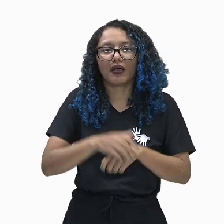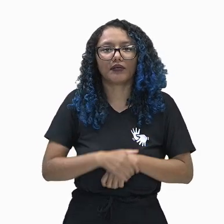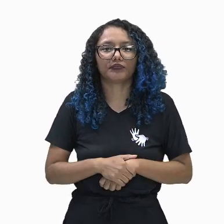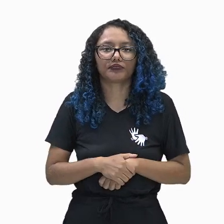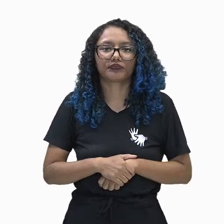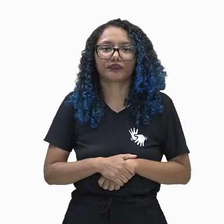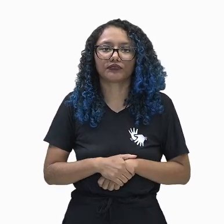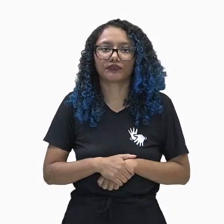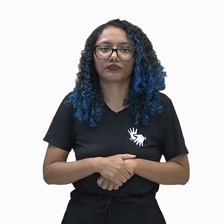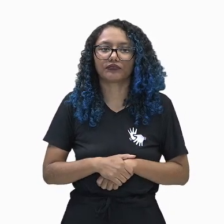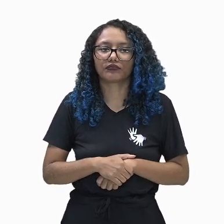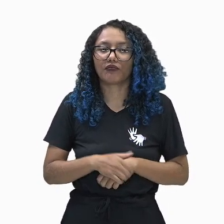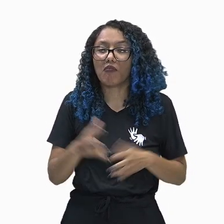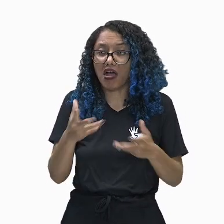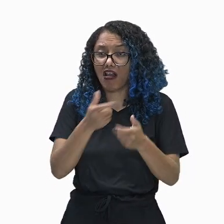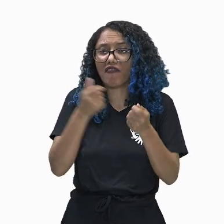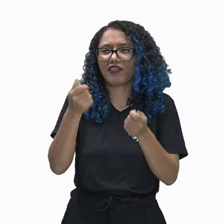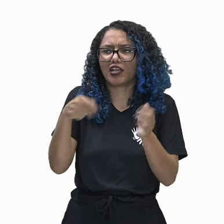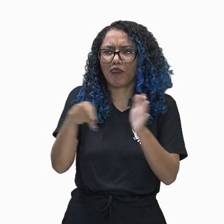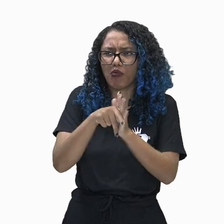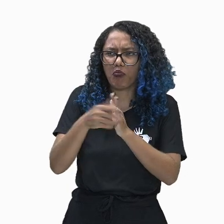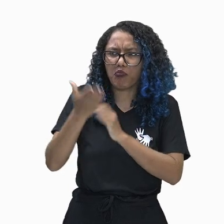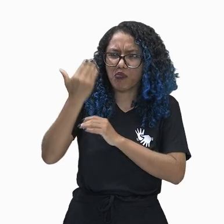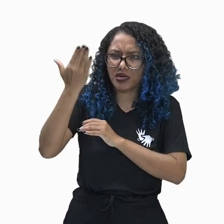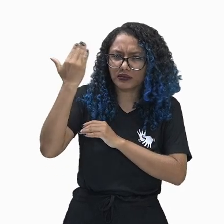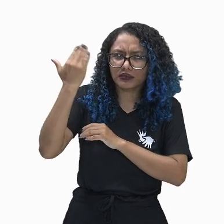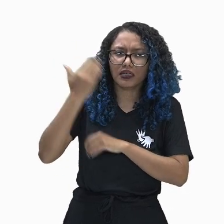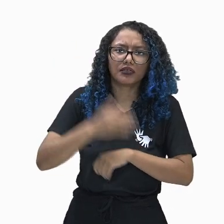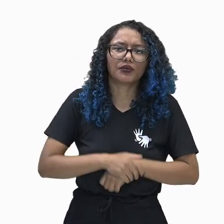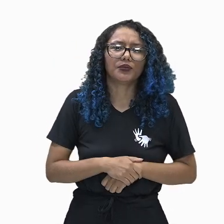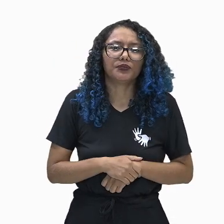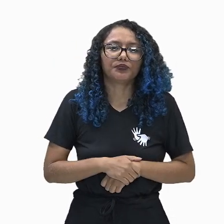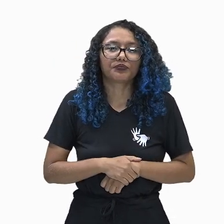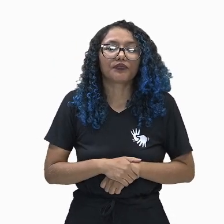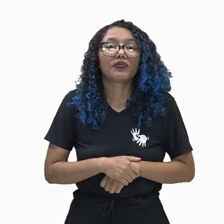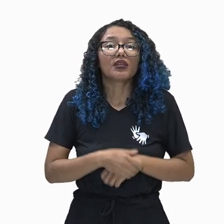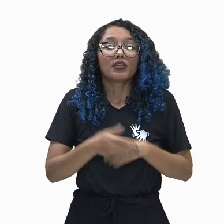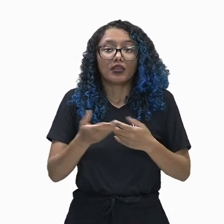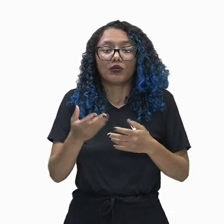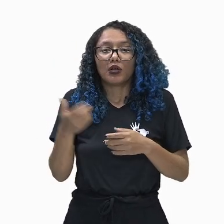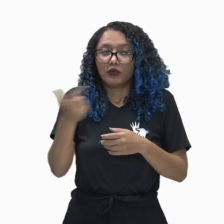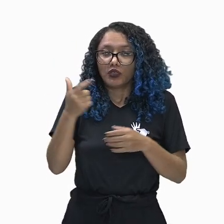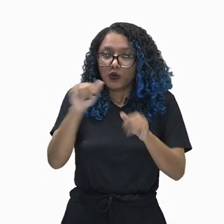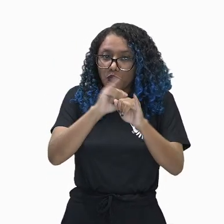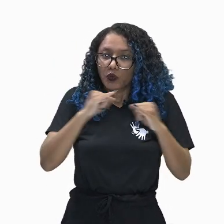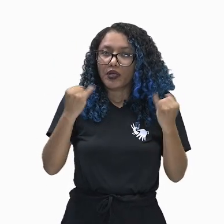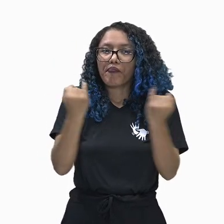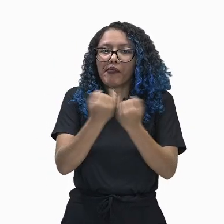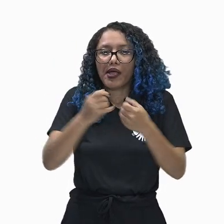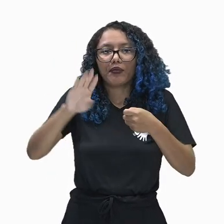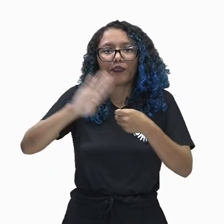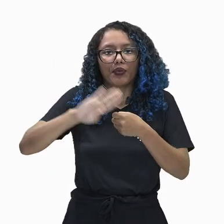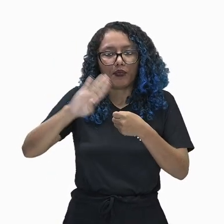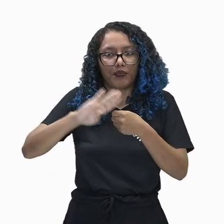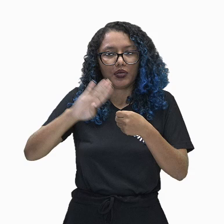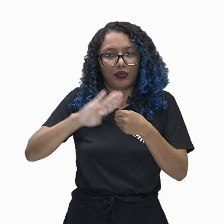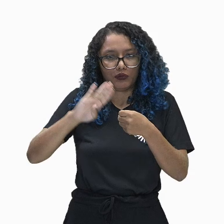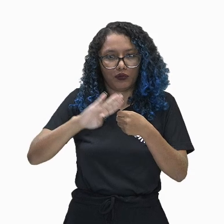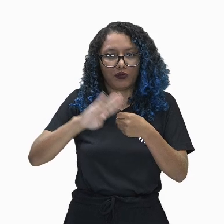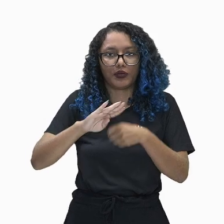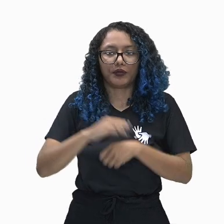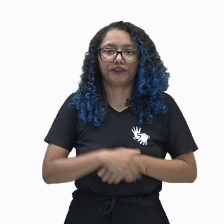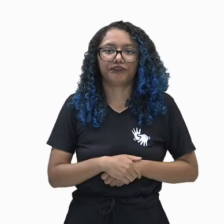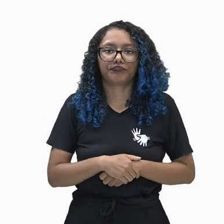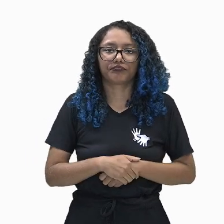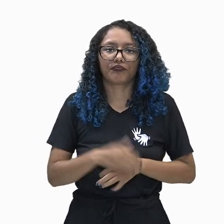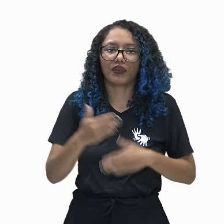sobre esse povo aí, que são os caldeus. Formaram o segundo império babilônico, ou neobabilônico. Formou-se